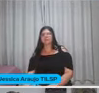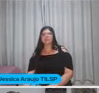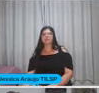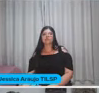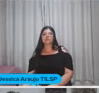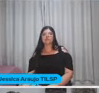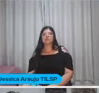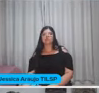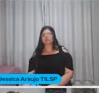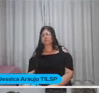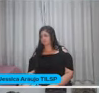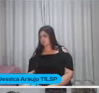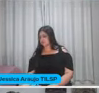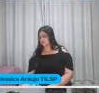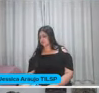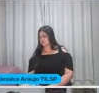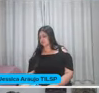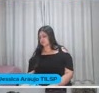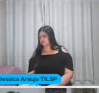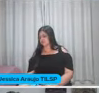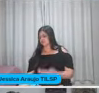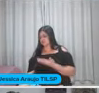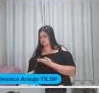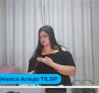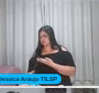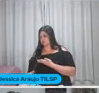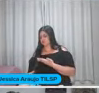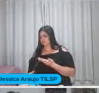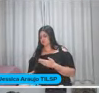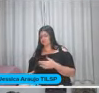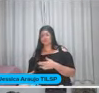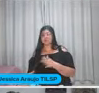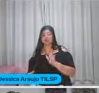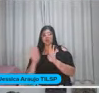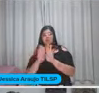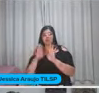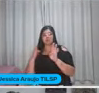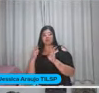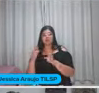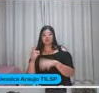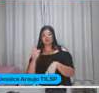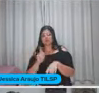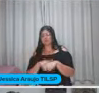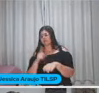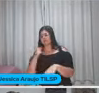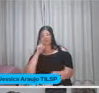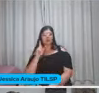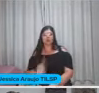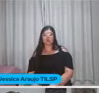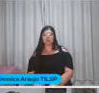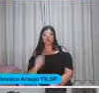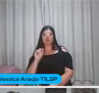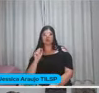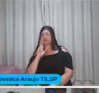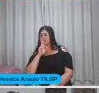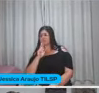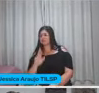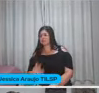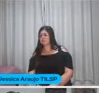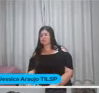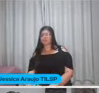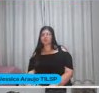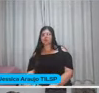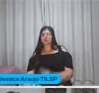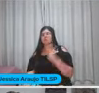né? Poxa E a minha colega Estava assim na porta Fazendo alguma coisa Que no momento Não me recordo o que Respondeu e ainda saiu